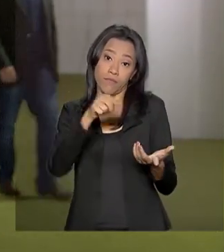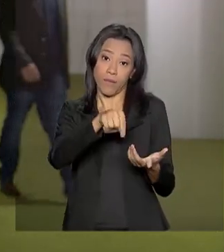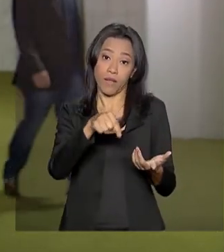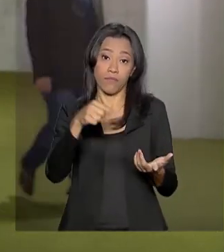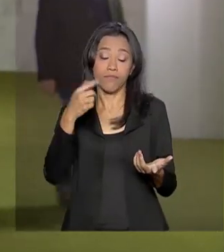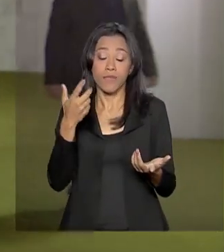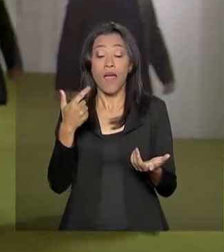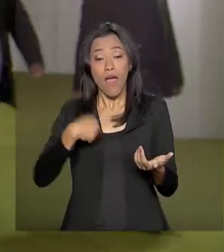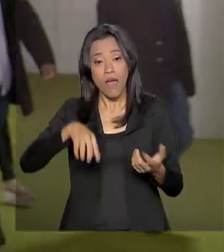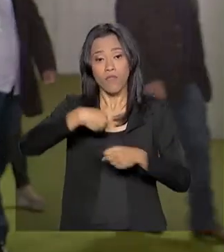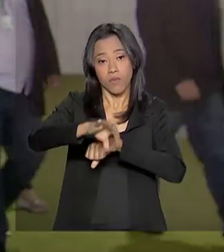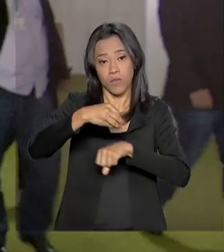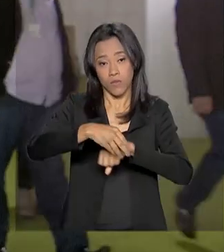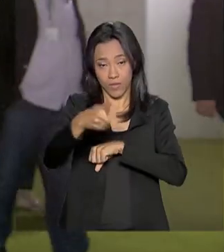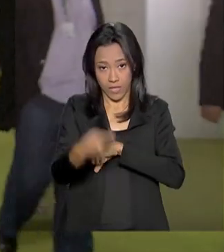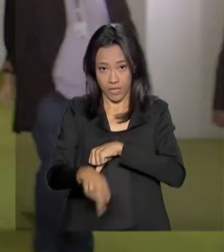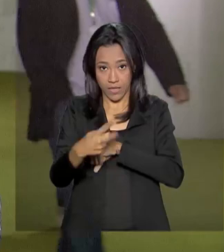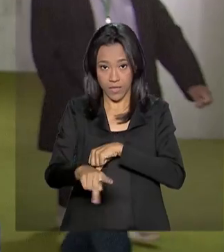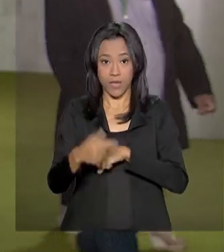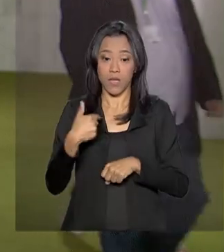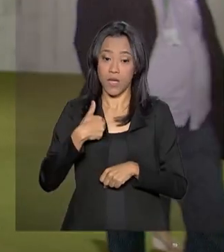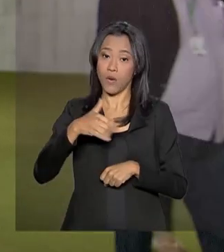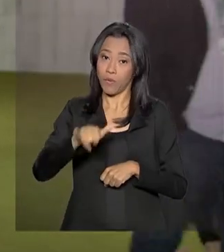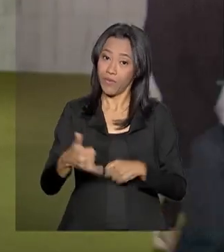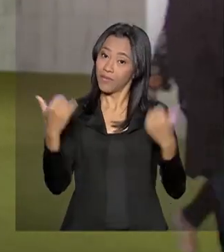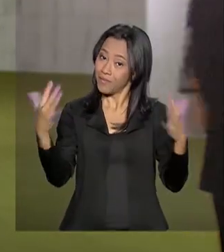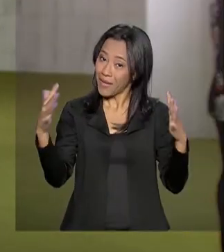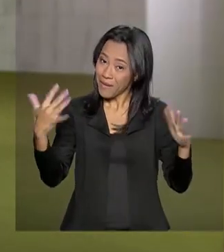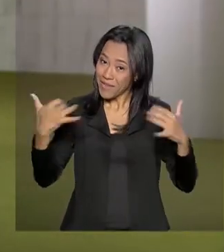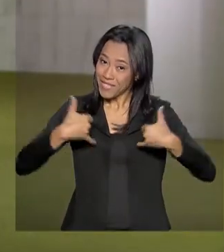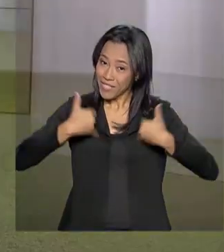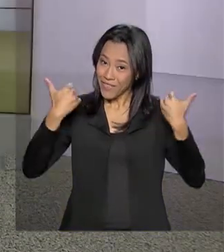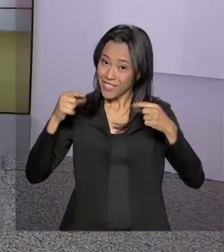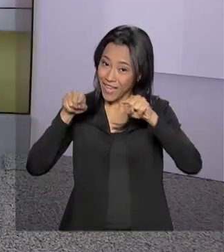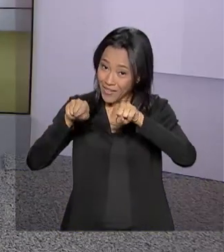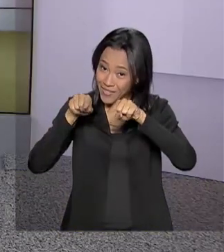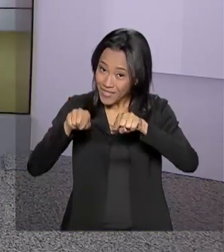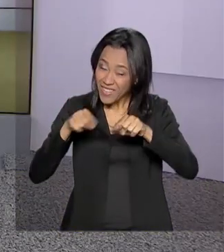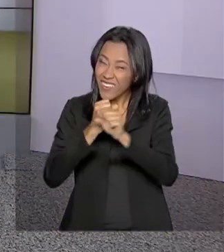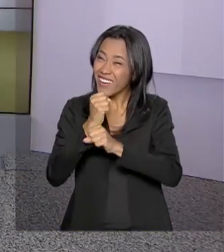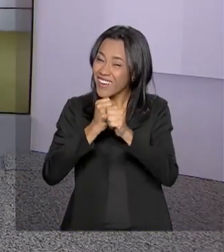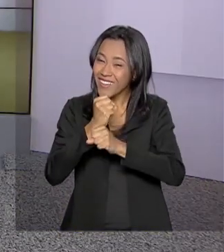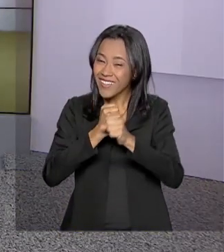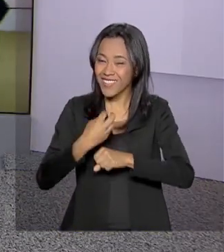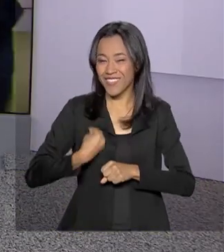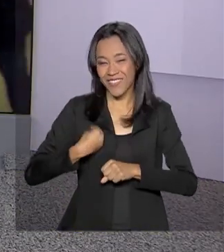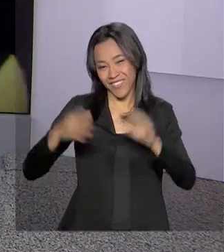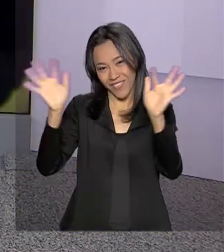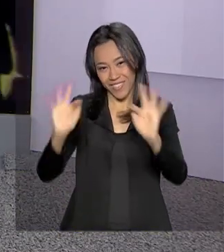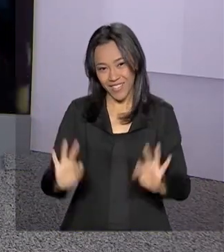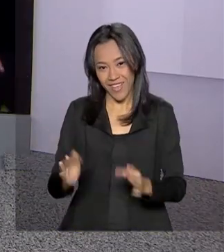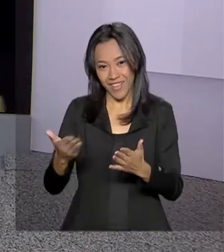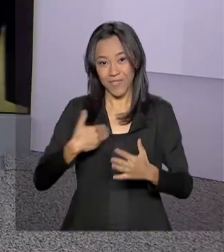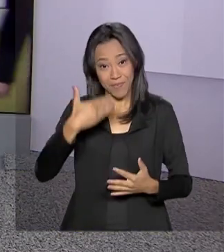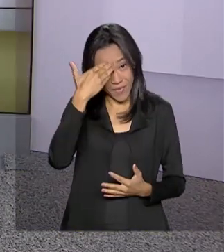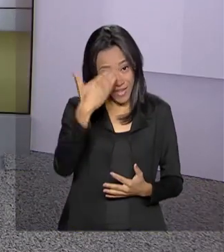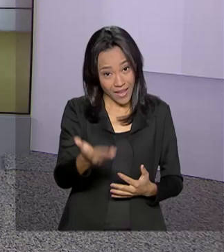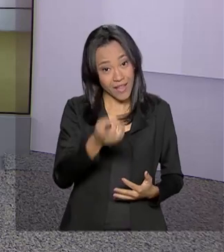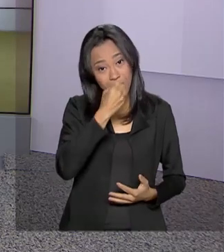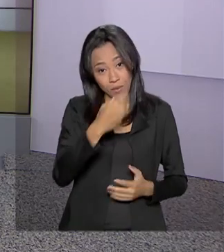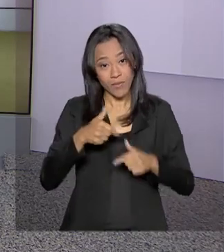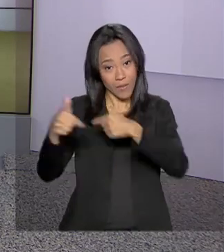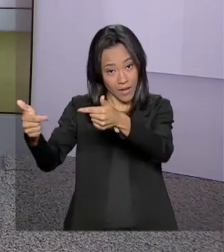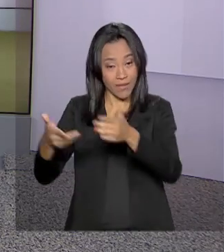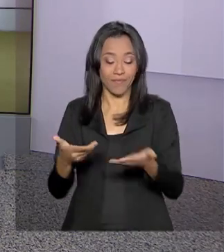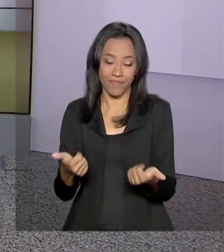Essas são as informações aqui do Congresso. Eu aproveito, te parabenizo pelo seu aniversário. Muitos anos de vida e felicidades. Selma, e bom trabalho aí para